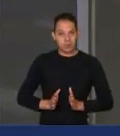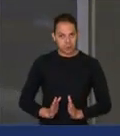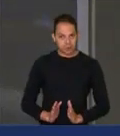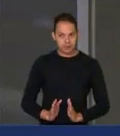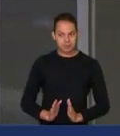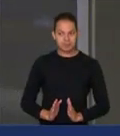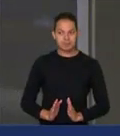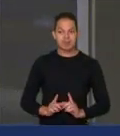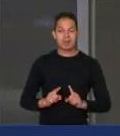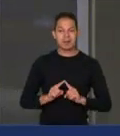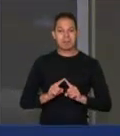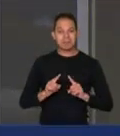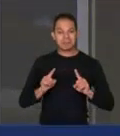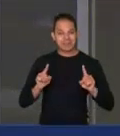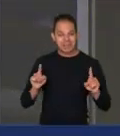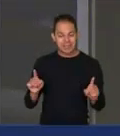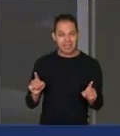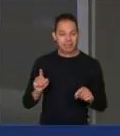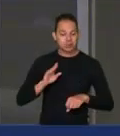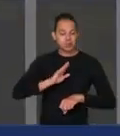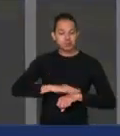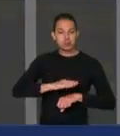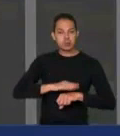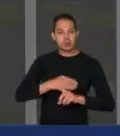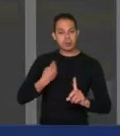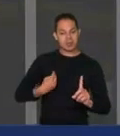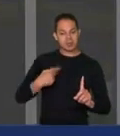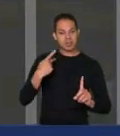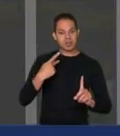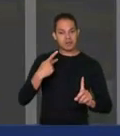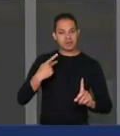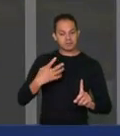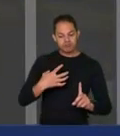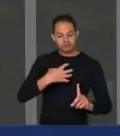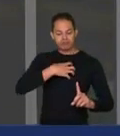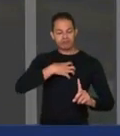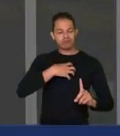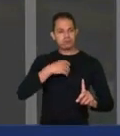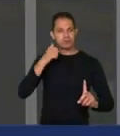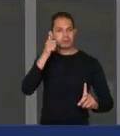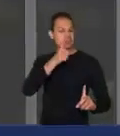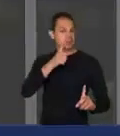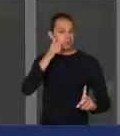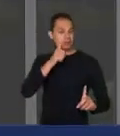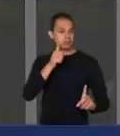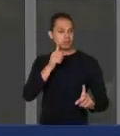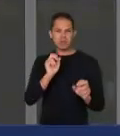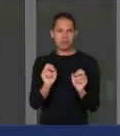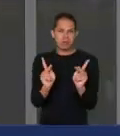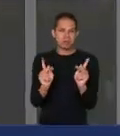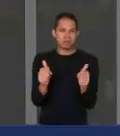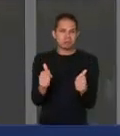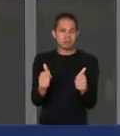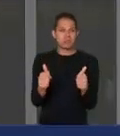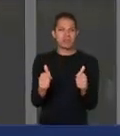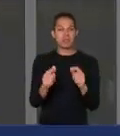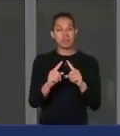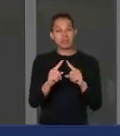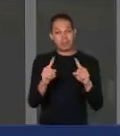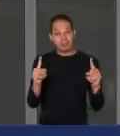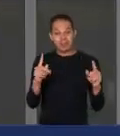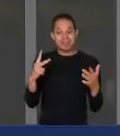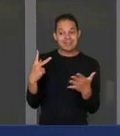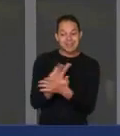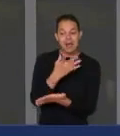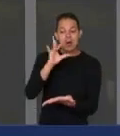mas em determinado momento de sua vida se identificou como feminino. Tudo bem, mas vamos aos